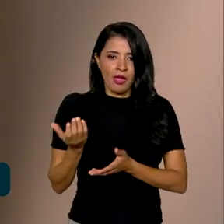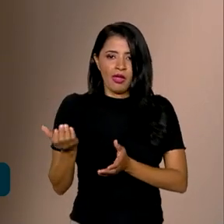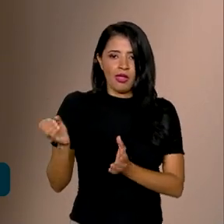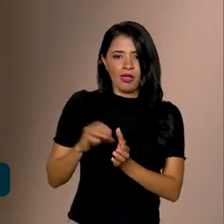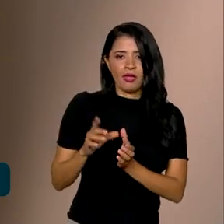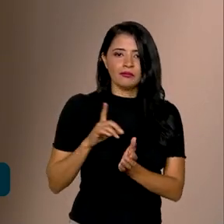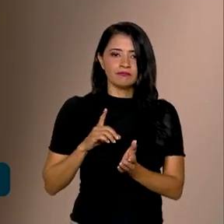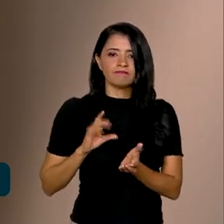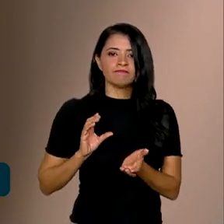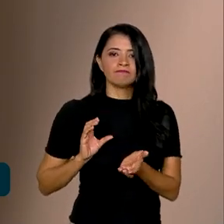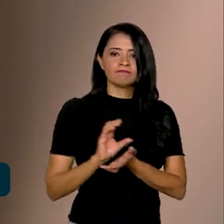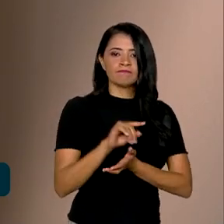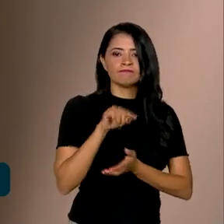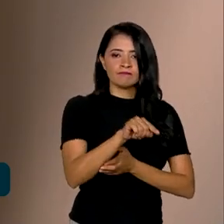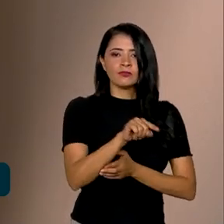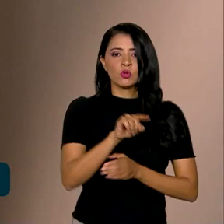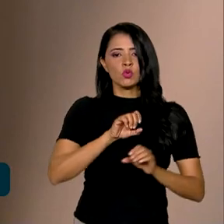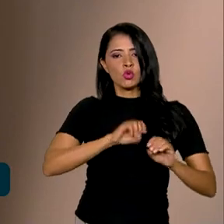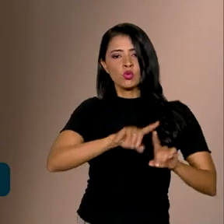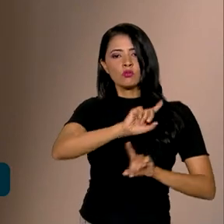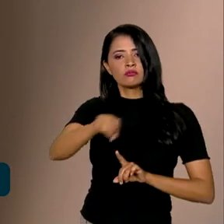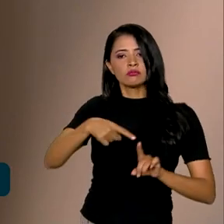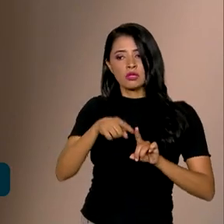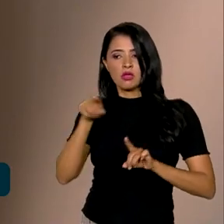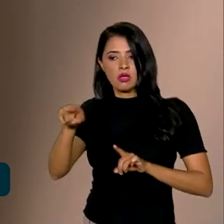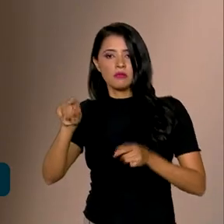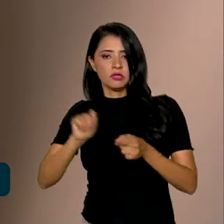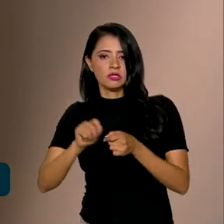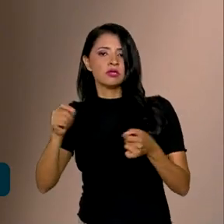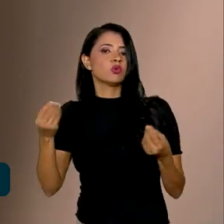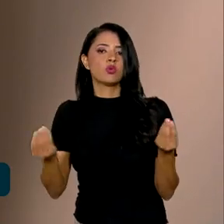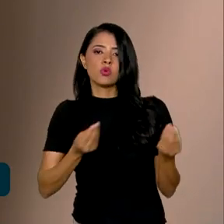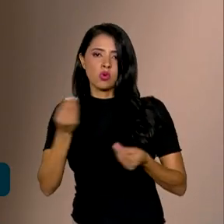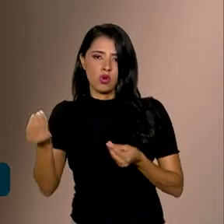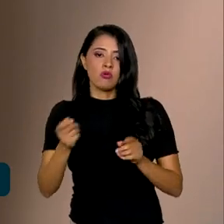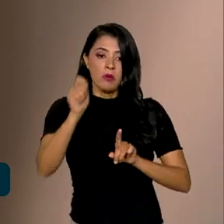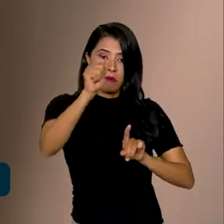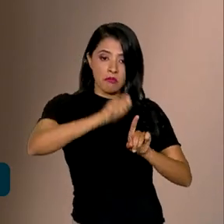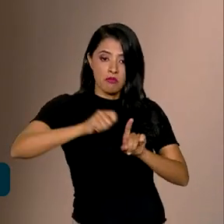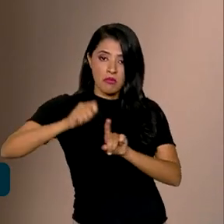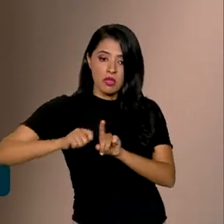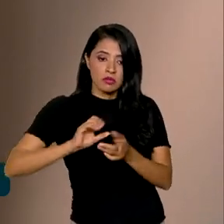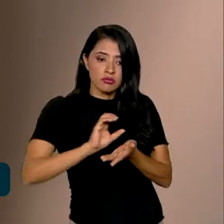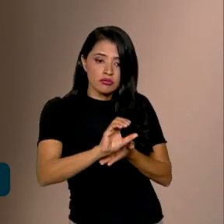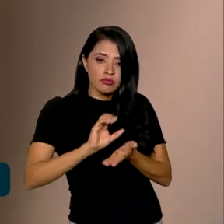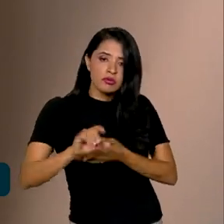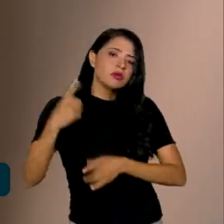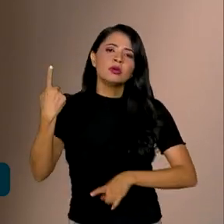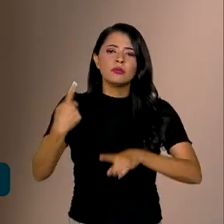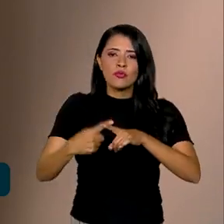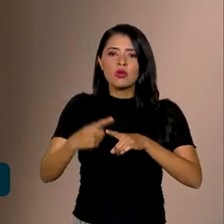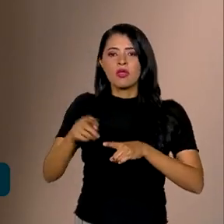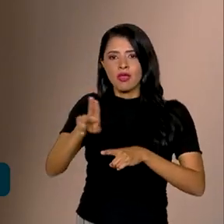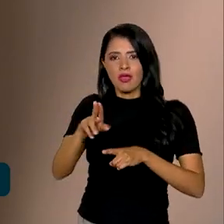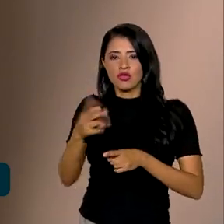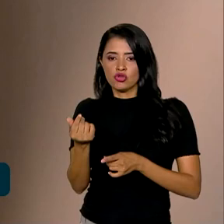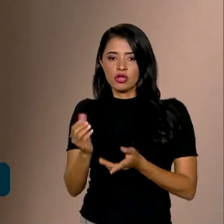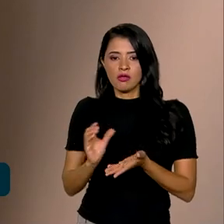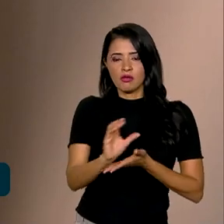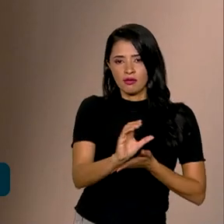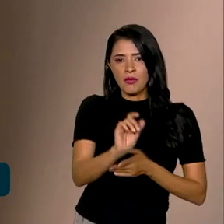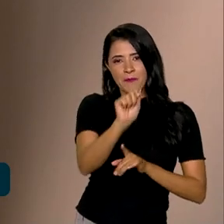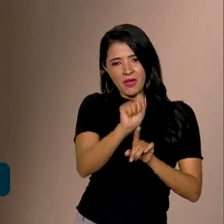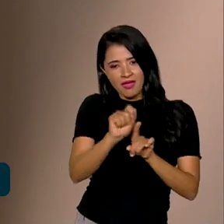aplicar no Educa Mais, é interessante que ele faça essa aplicação mensalmente. Por quê? Porque é a aplicação daquele valor